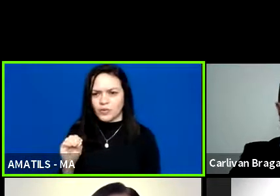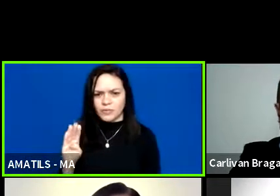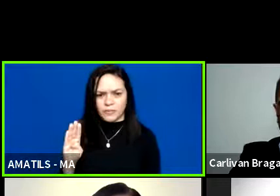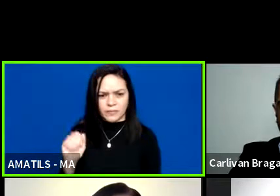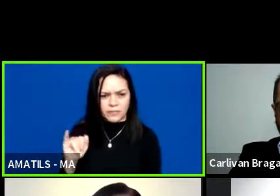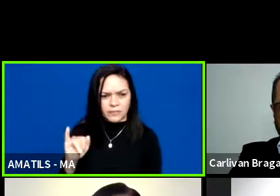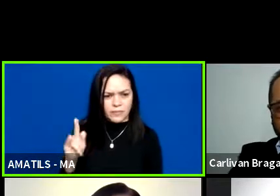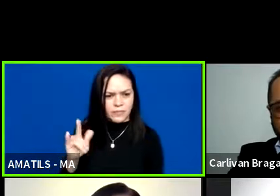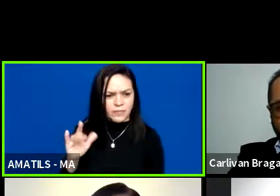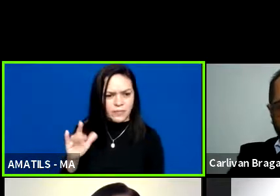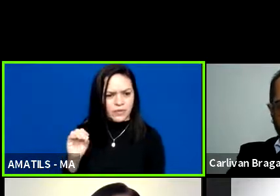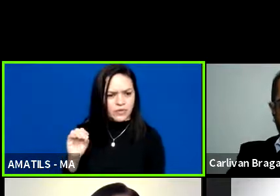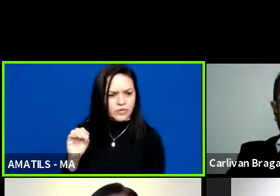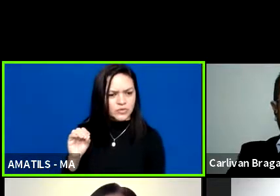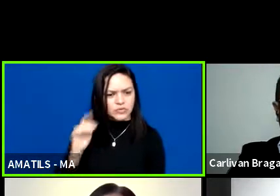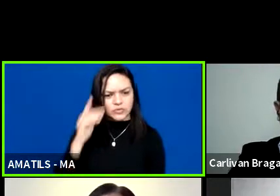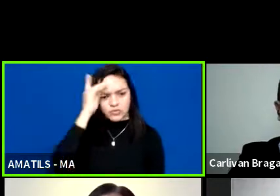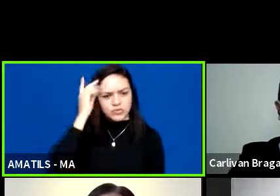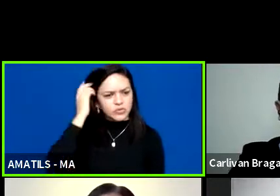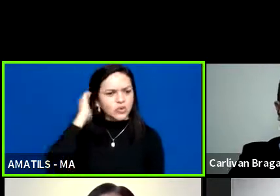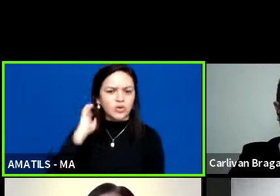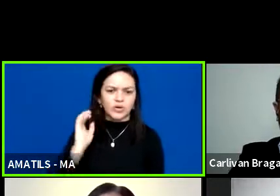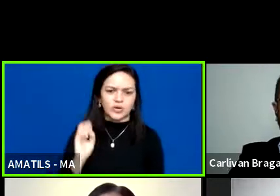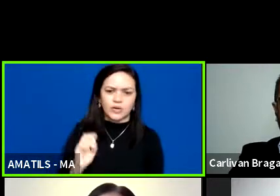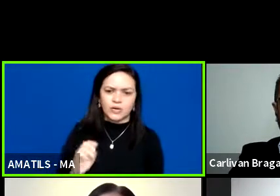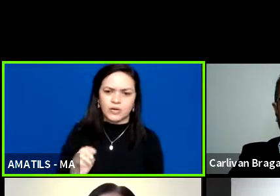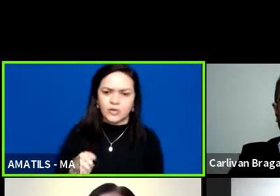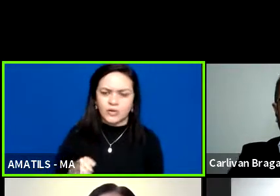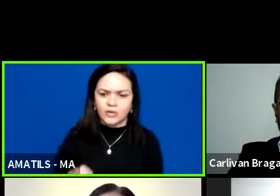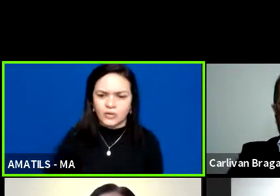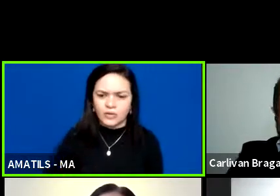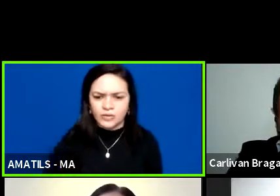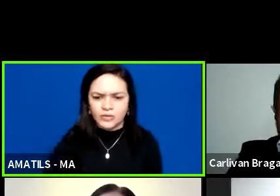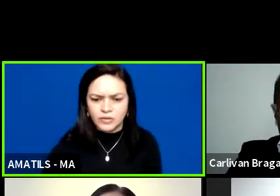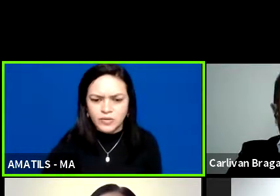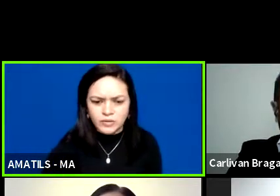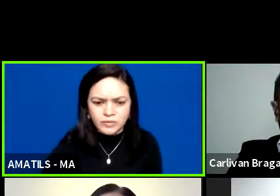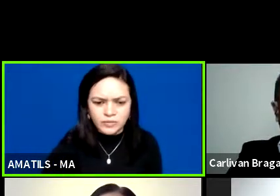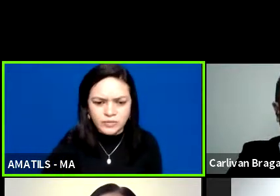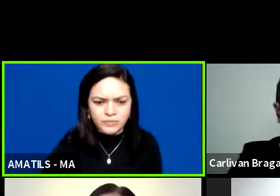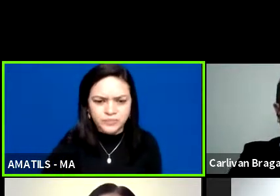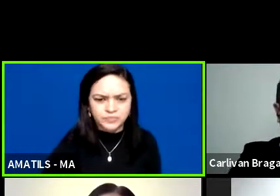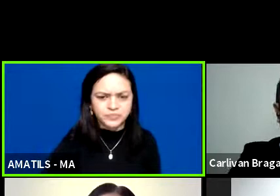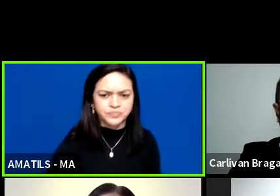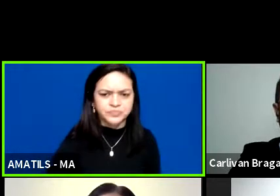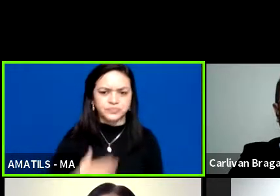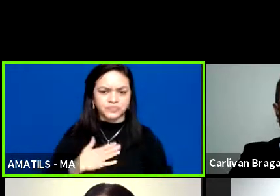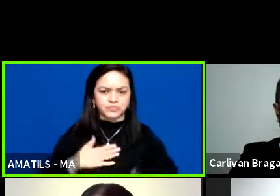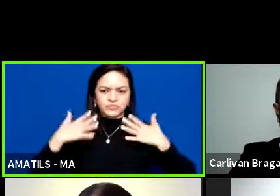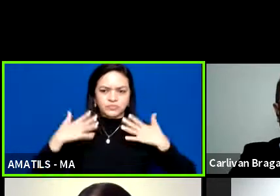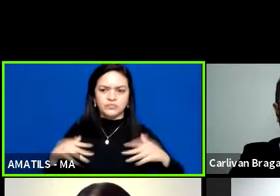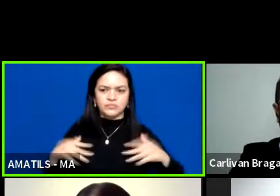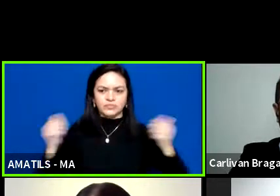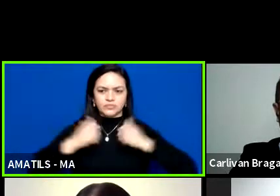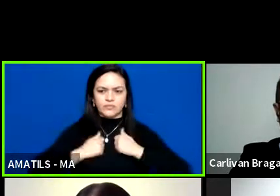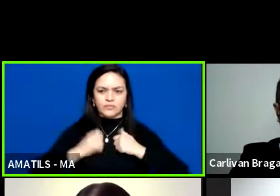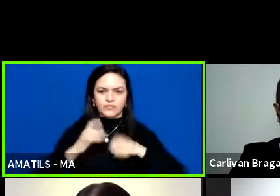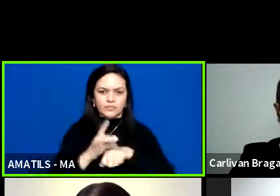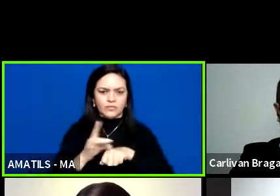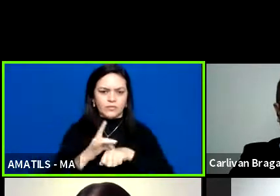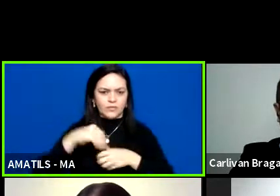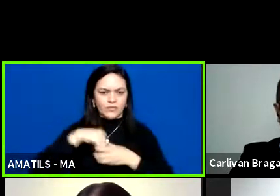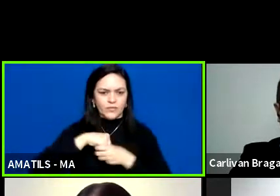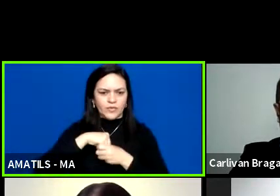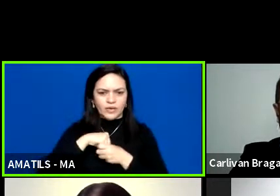de armação preta e azul, trazendo aqui uma camisa azul e sobre